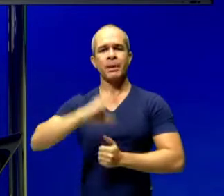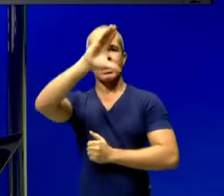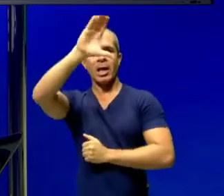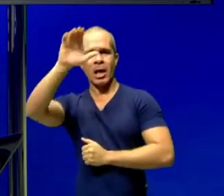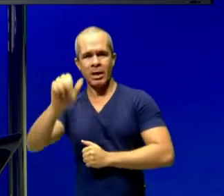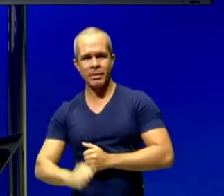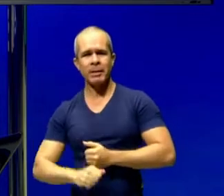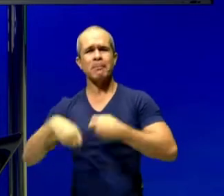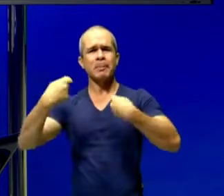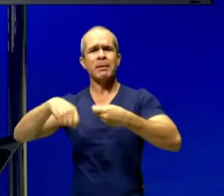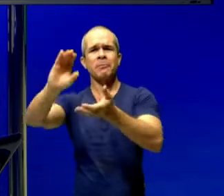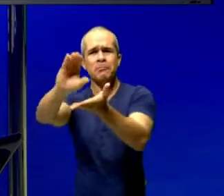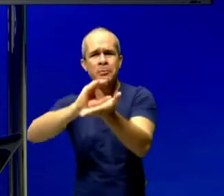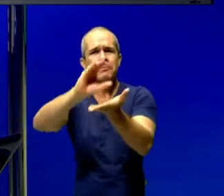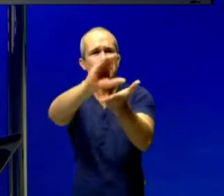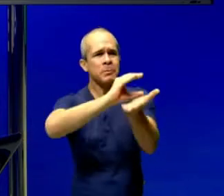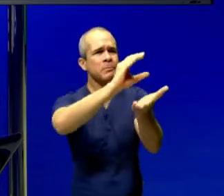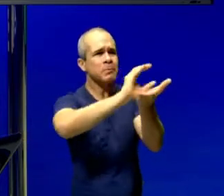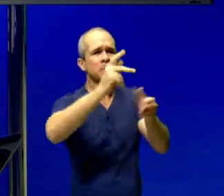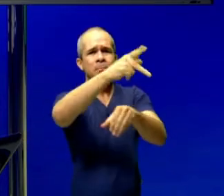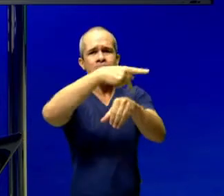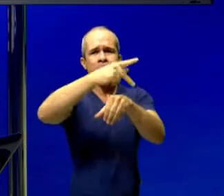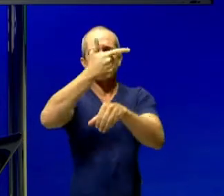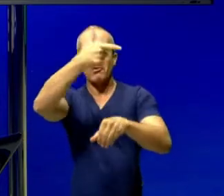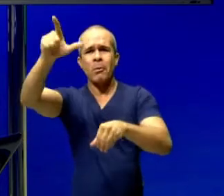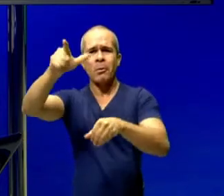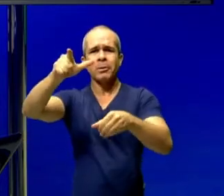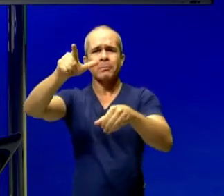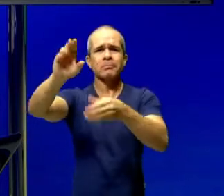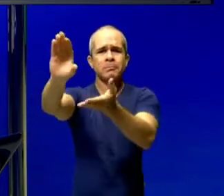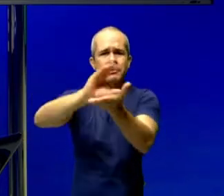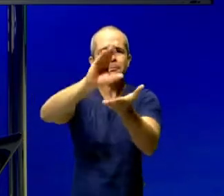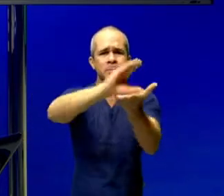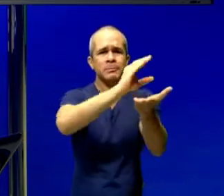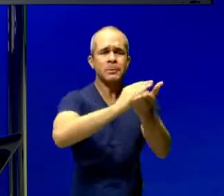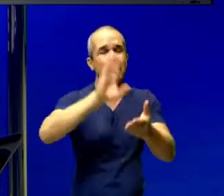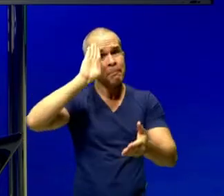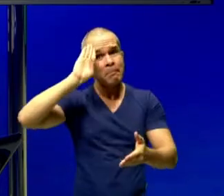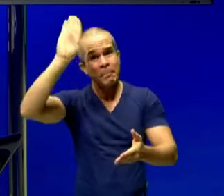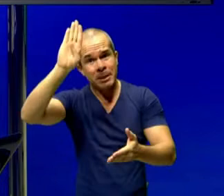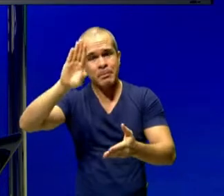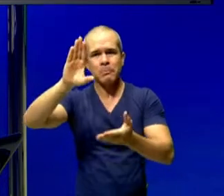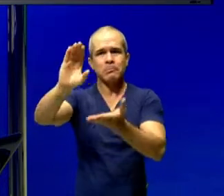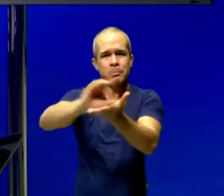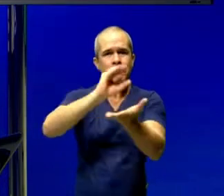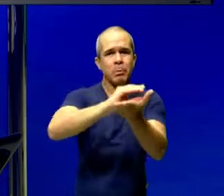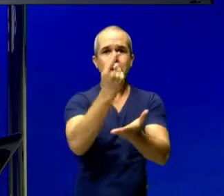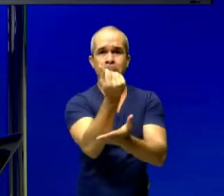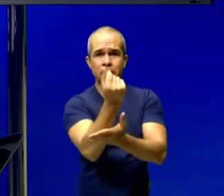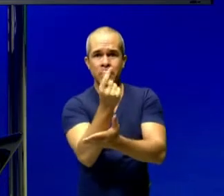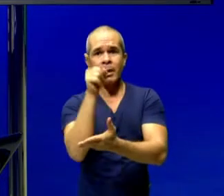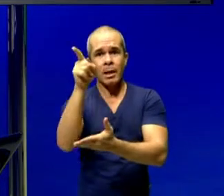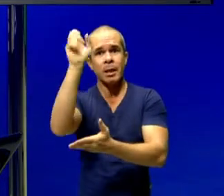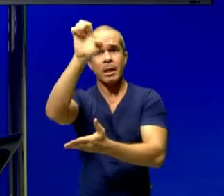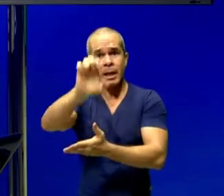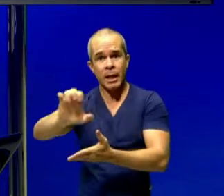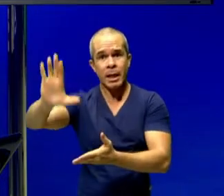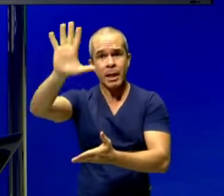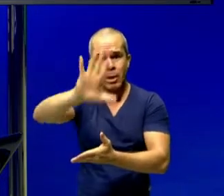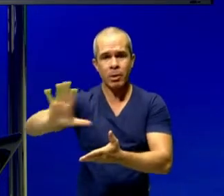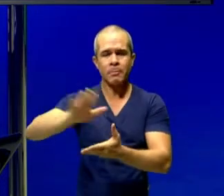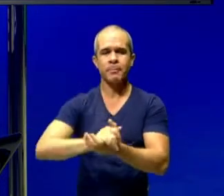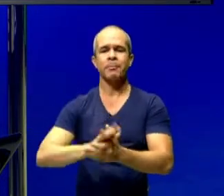inúmeros investimentos de capitais externos, principalmente capitais europeus. Uma vez independente, os europeus